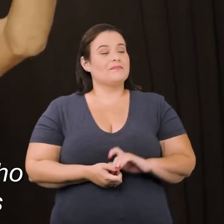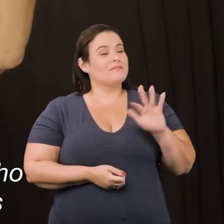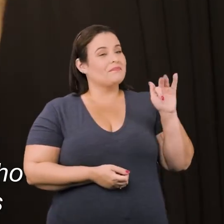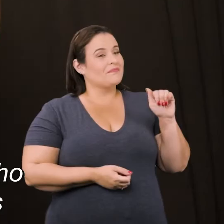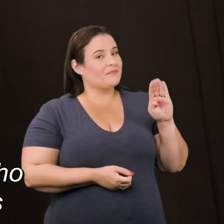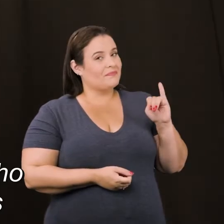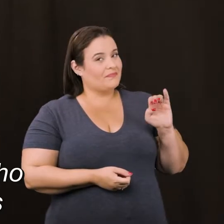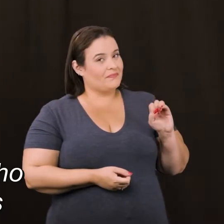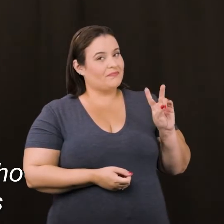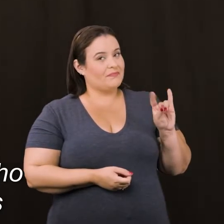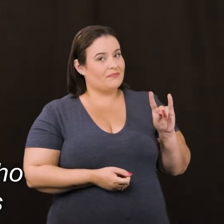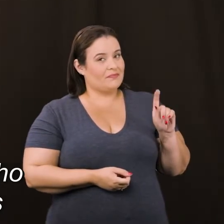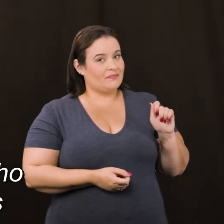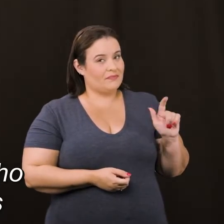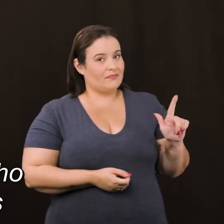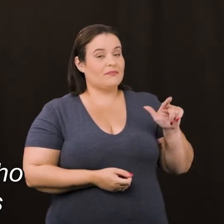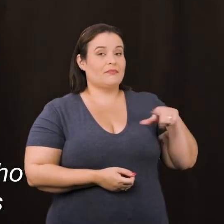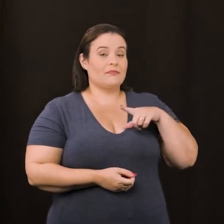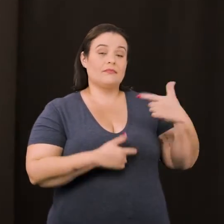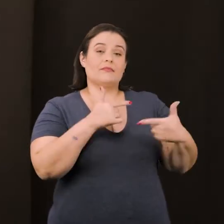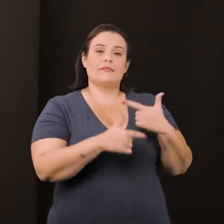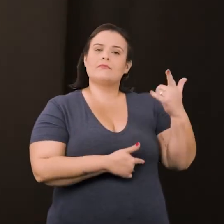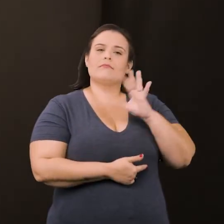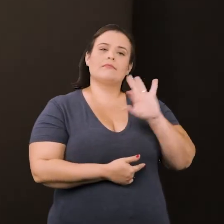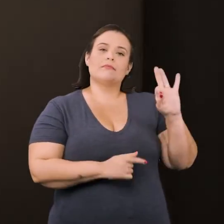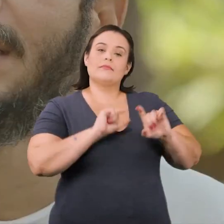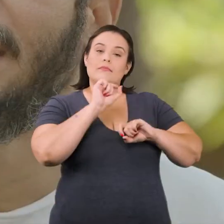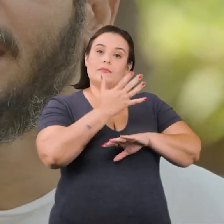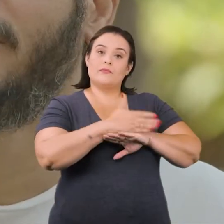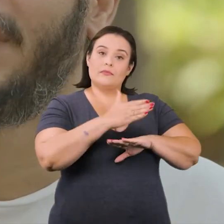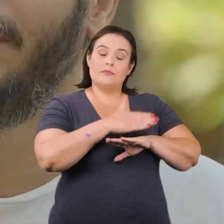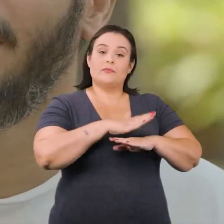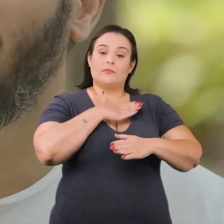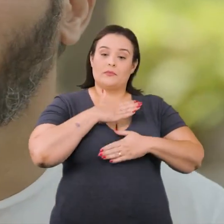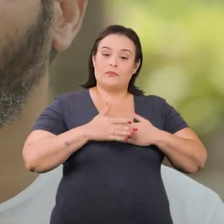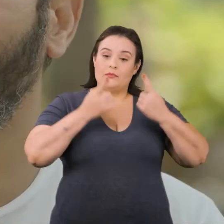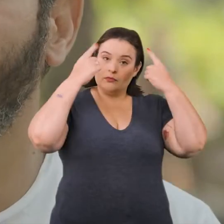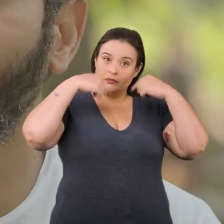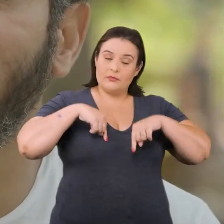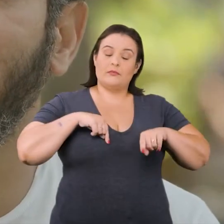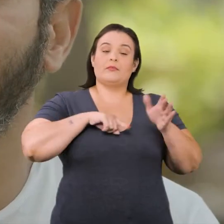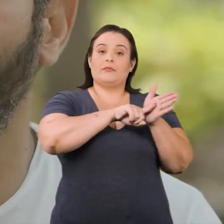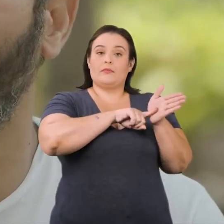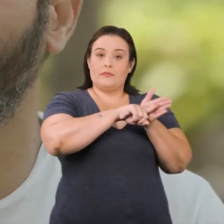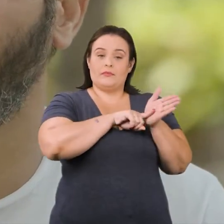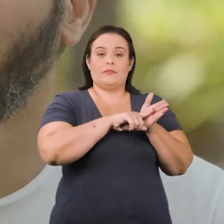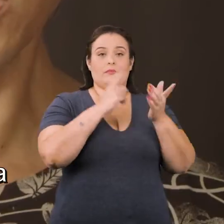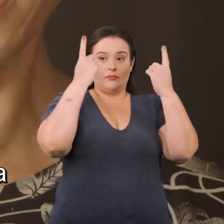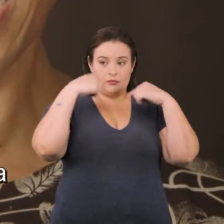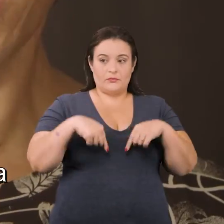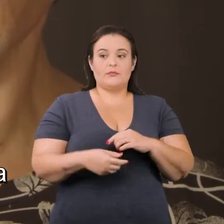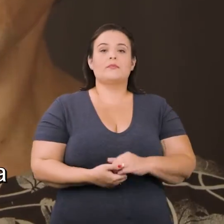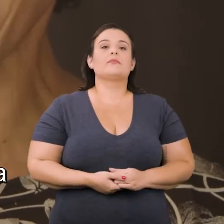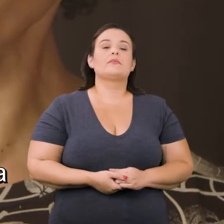ele tem um trabalho fantástico em relação a seus exercícios corporais, o seu treinamento corporal e a sua pesquisa corporal.